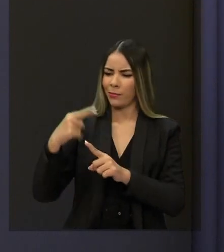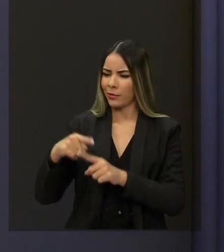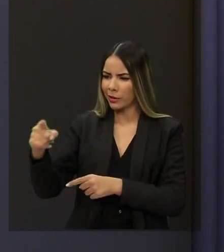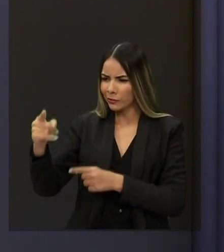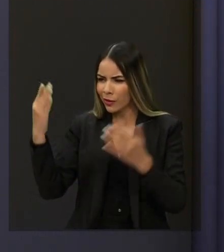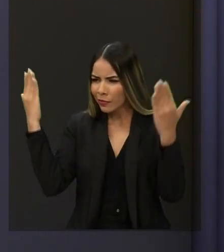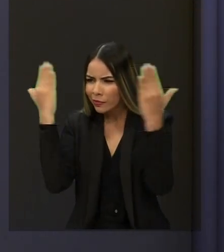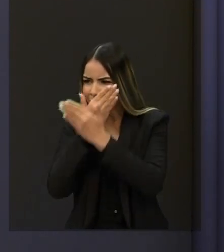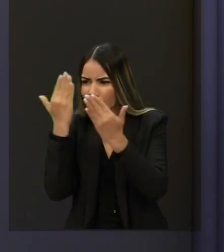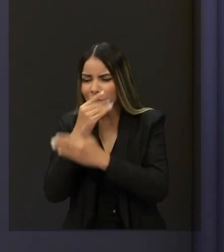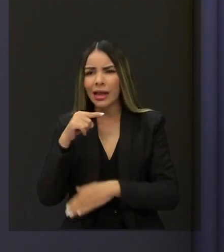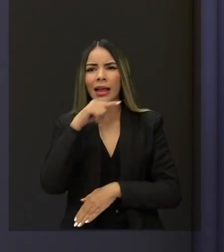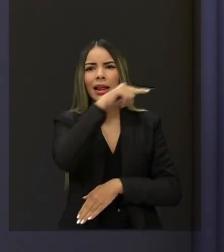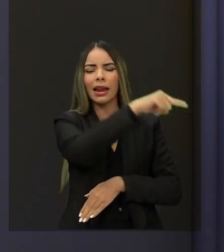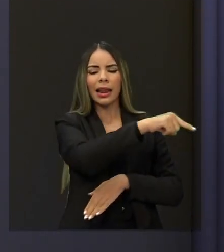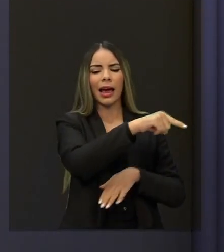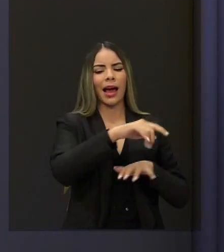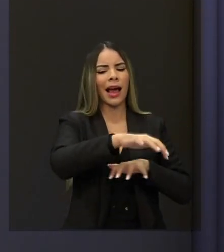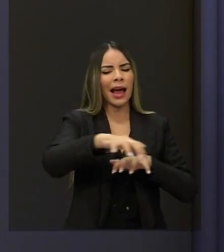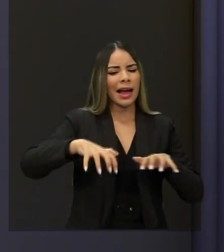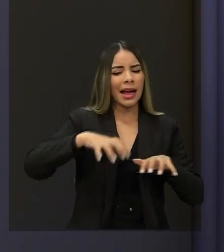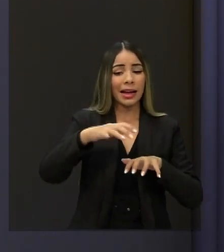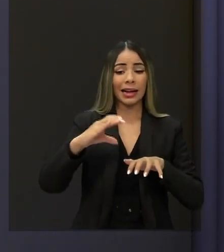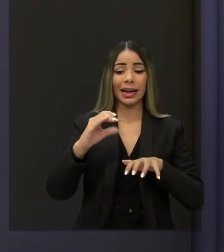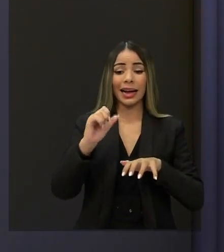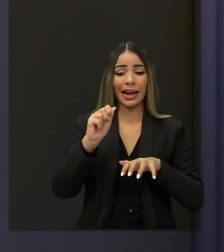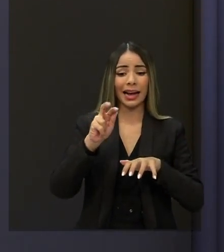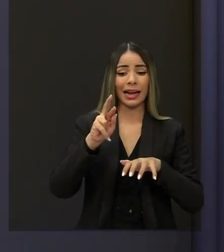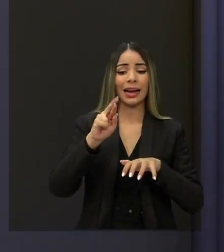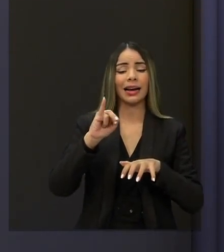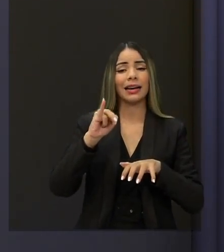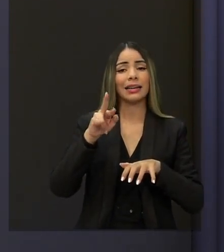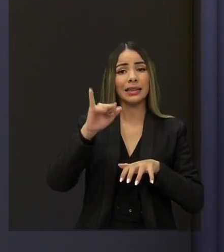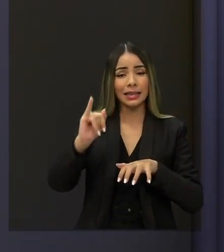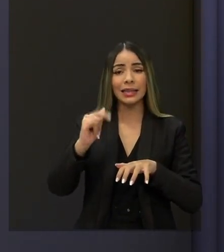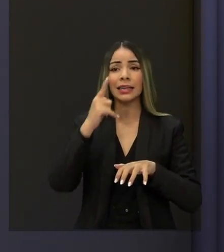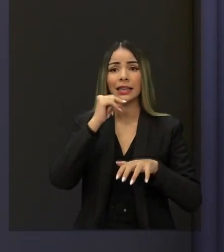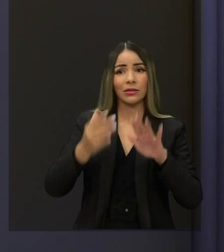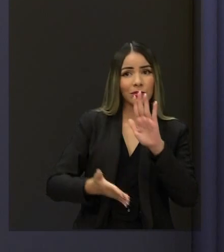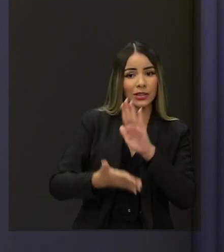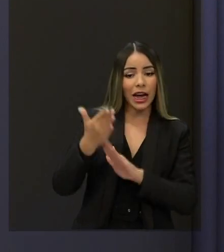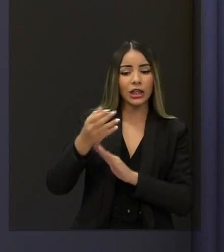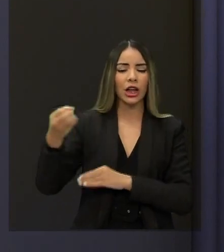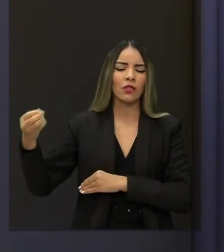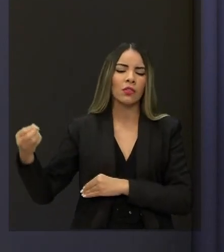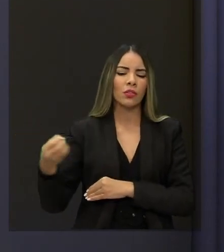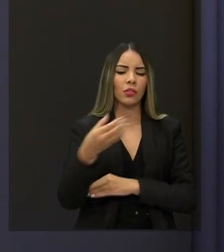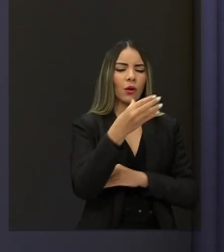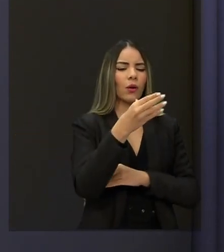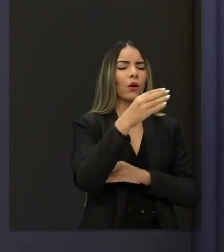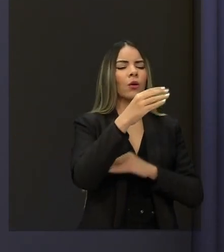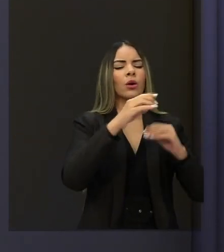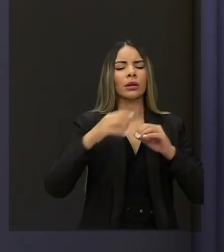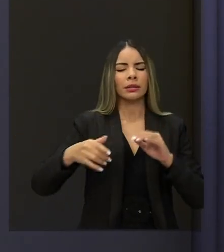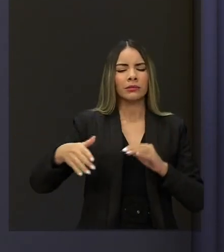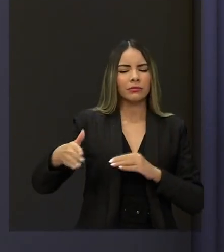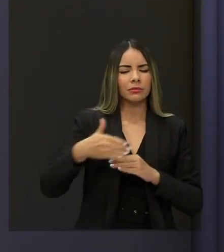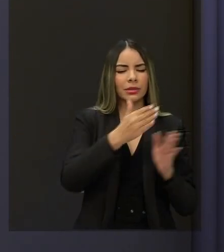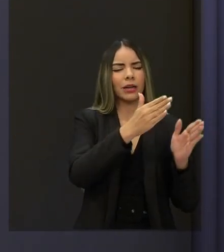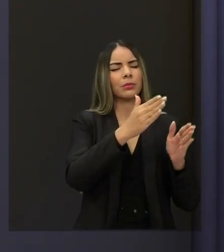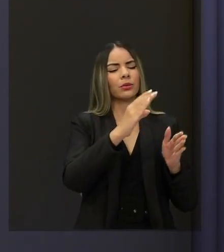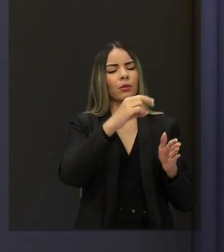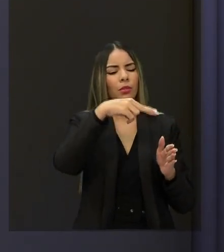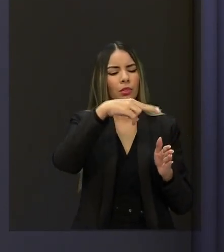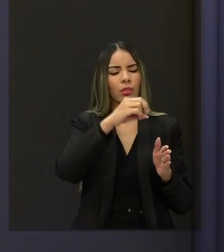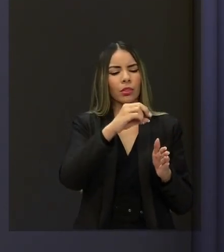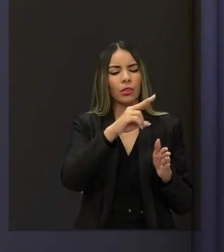que ele andou no Cariri, que são absolutamente quem anda do Cariri para ir para Nova Olinda, sabe o que eu estou falando. Quem anda para Aracati e vê